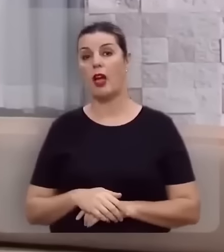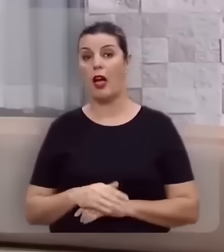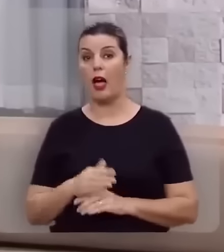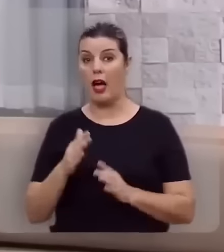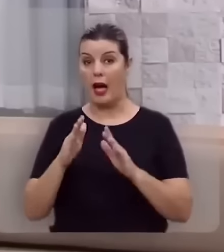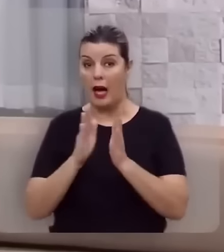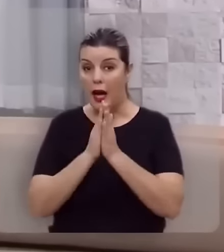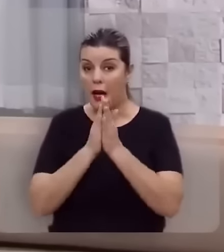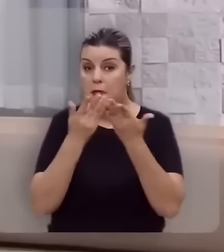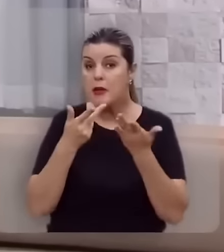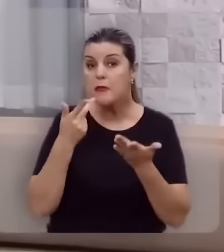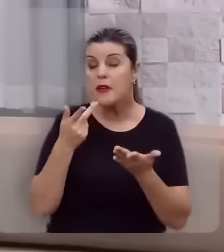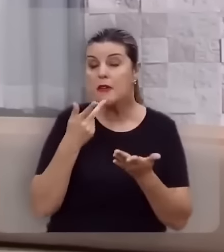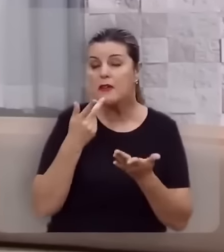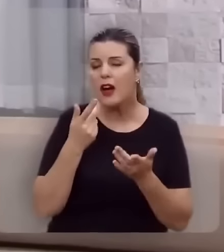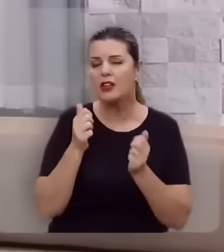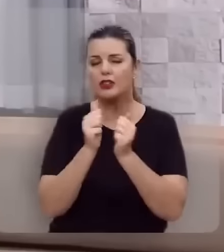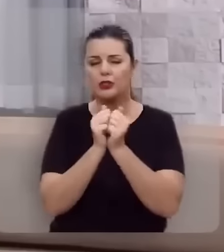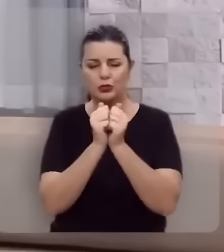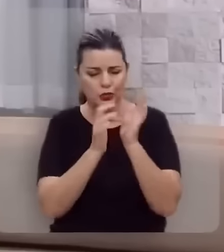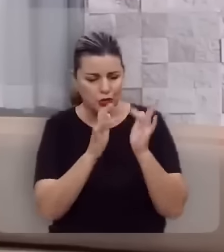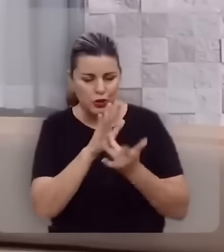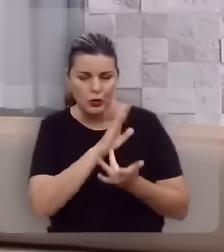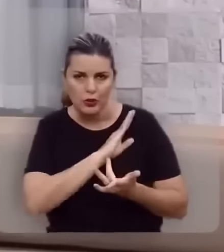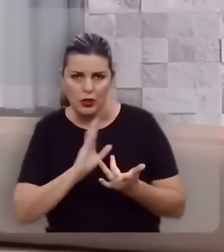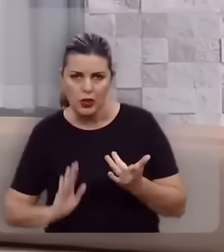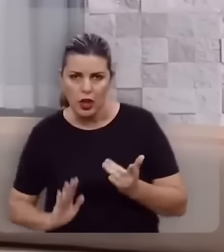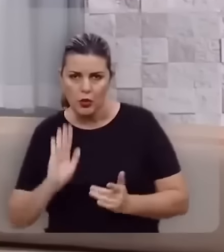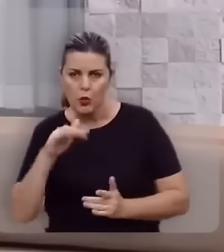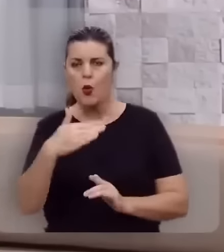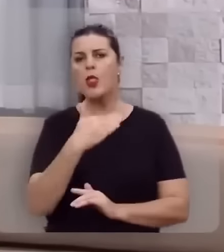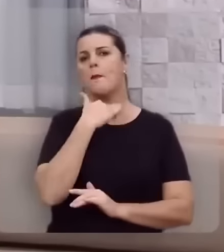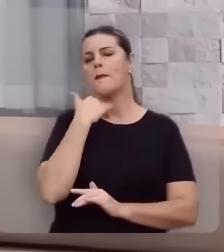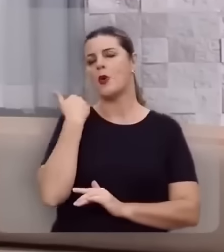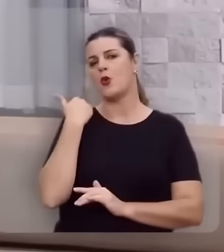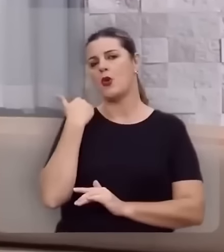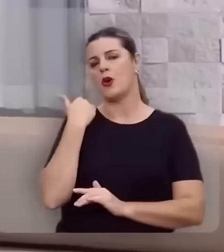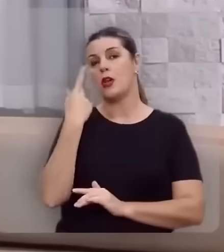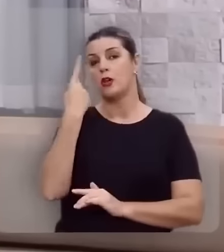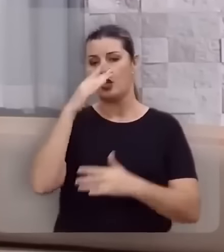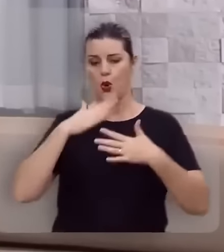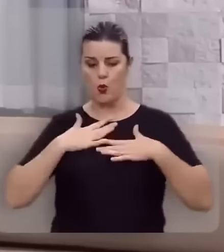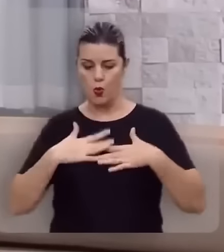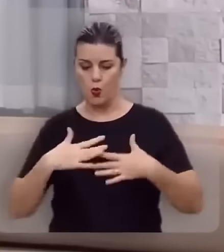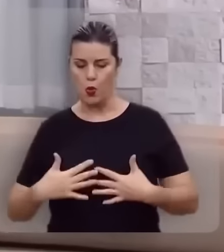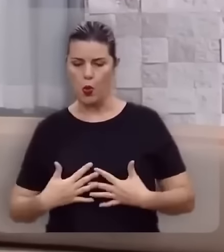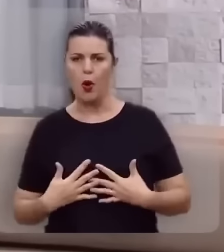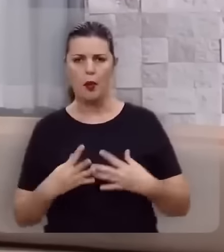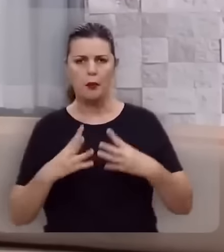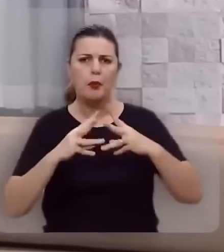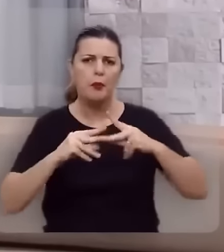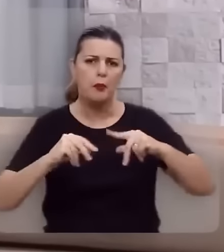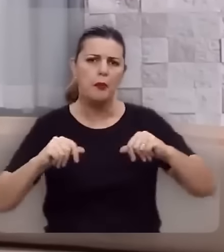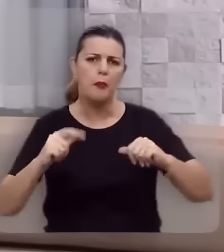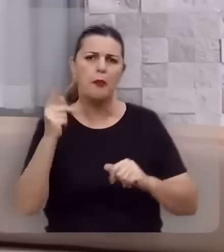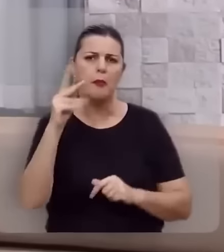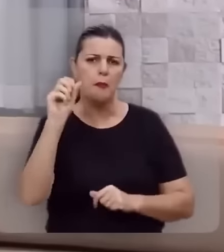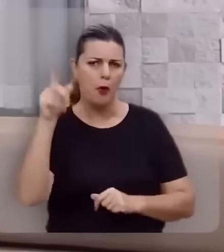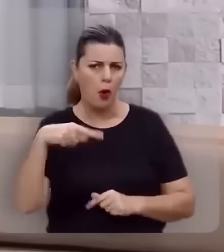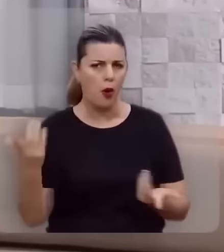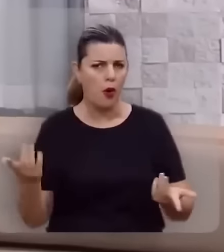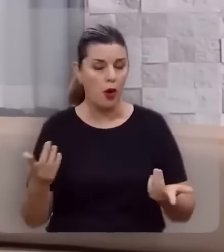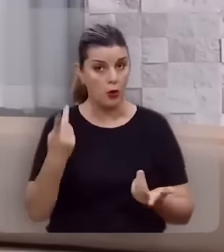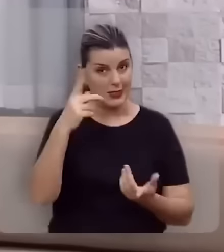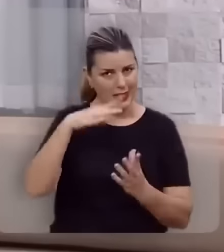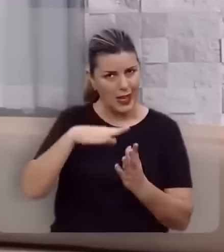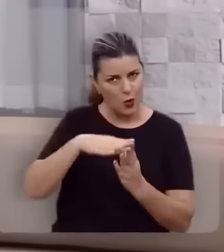A Bíblia diz que você está em Cristo. Quando você morre, seu corpo que foi feito pó, é pó, volta ao pó.